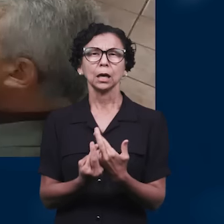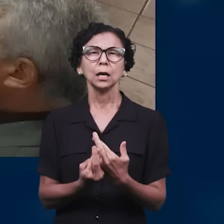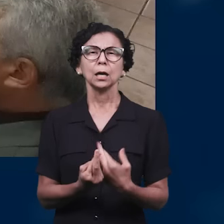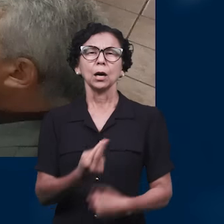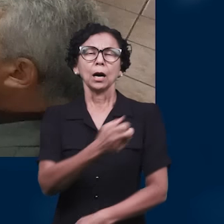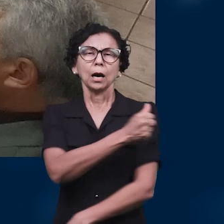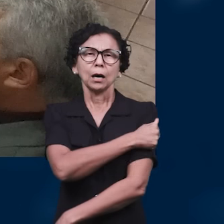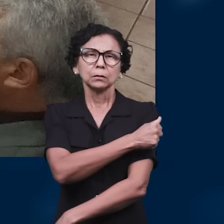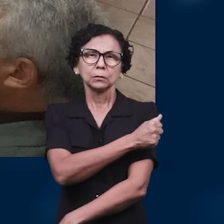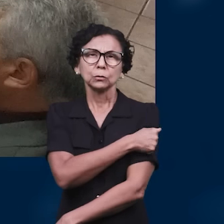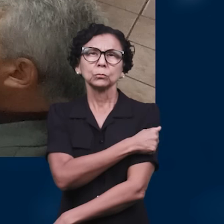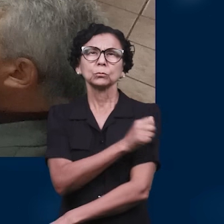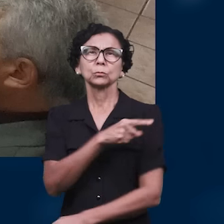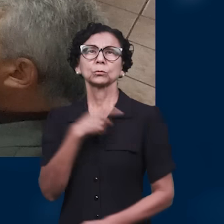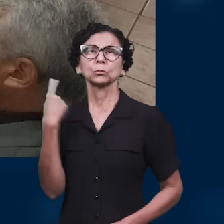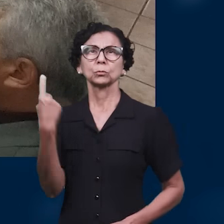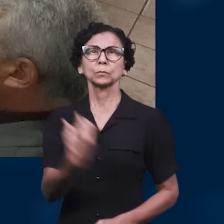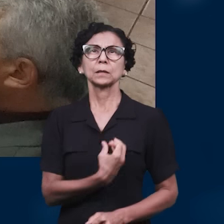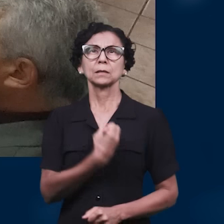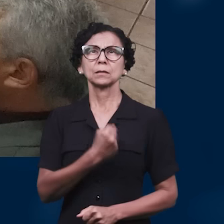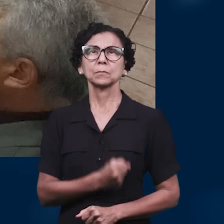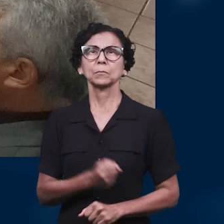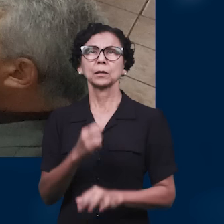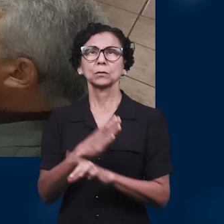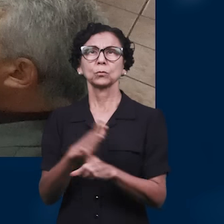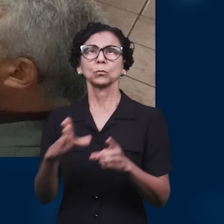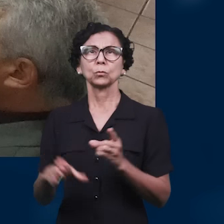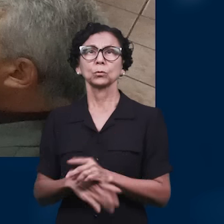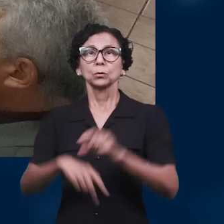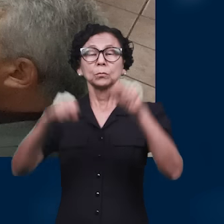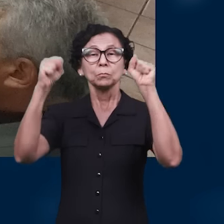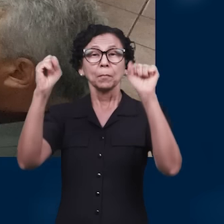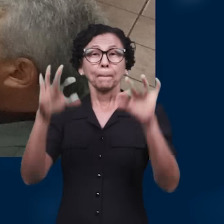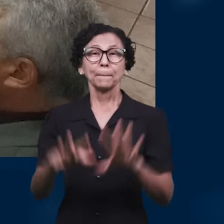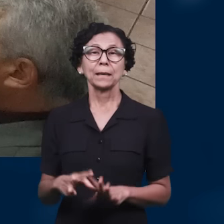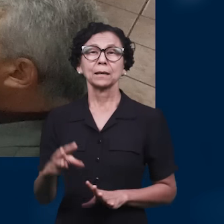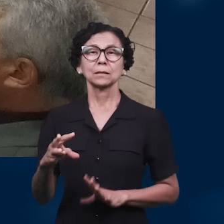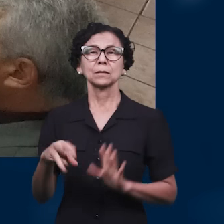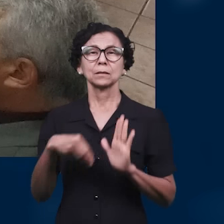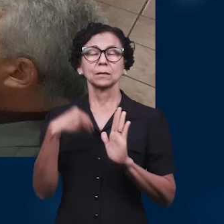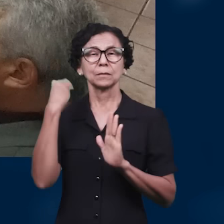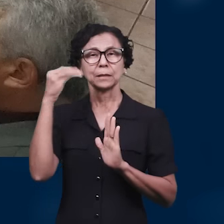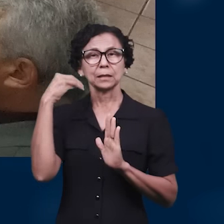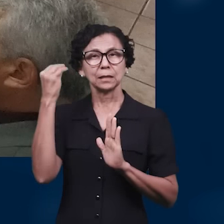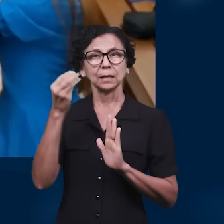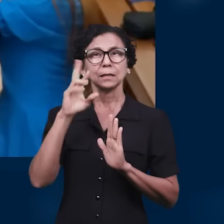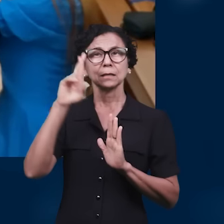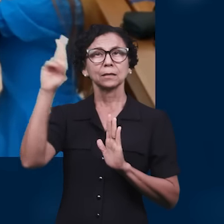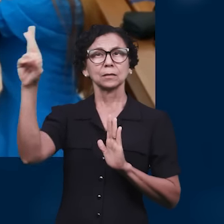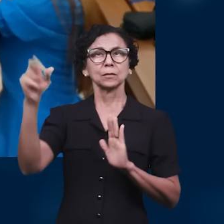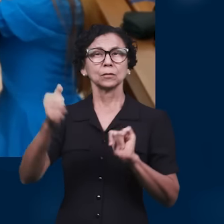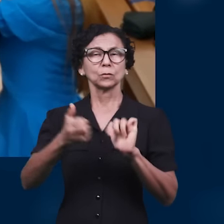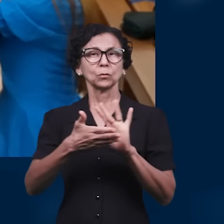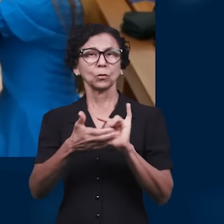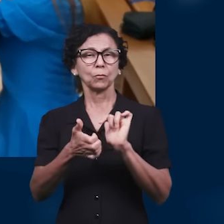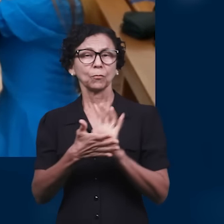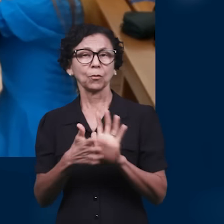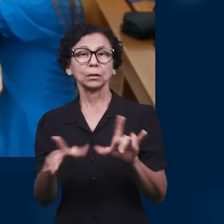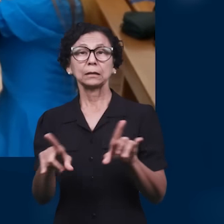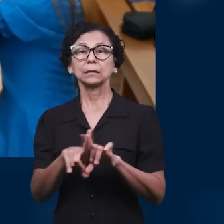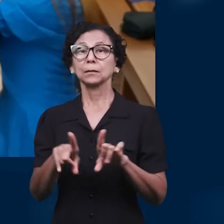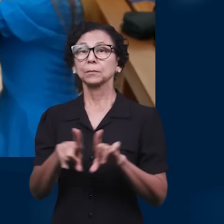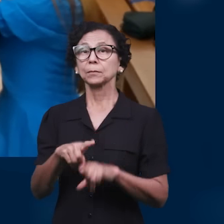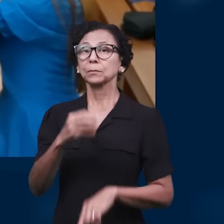participaram de um culto abençoado, com muitos louvores e experiências na presença do Senhor. Ali também